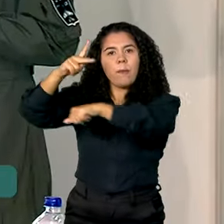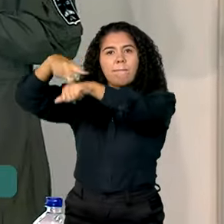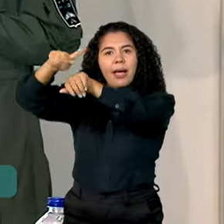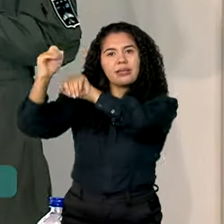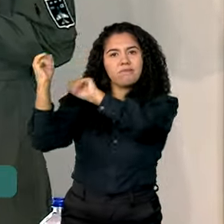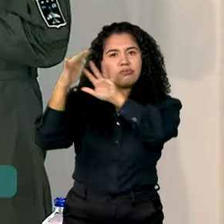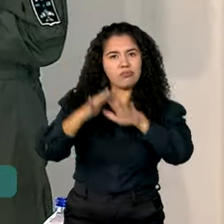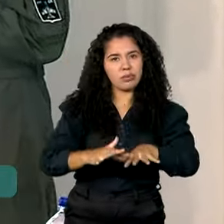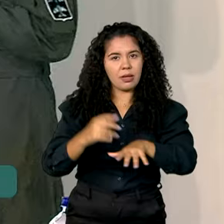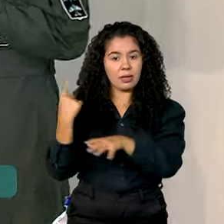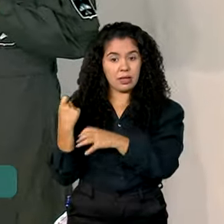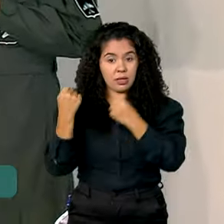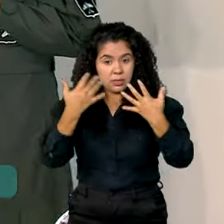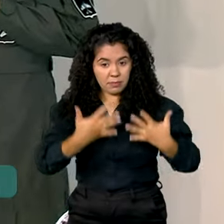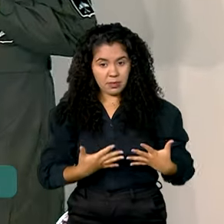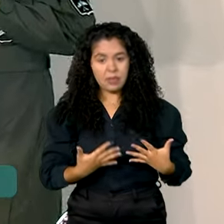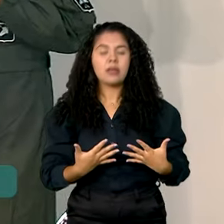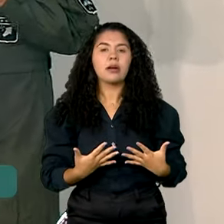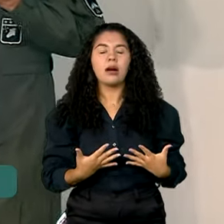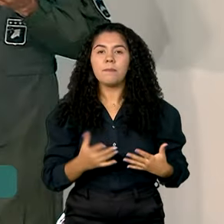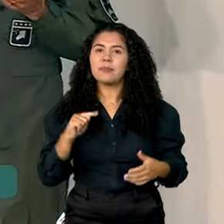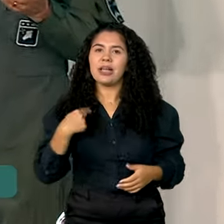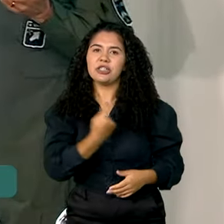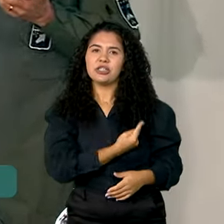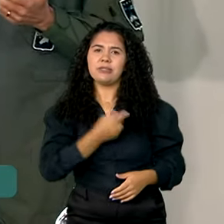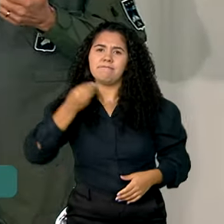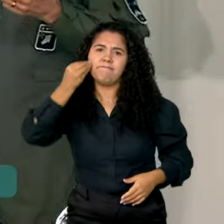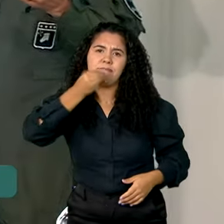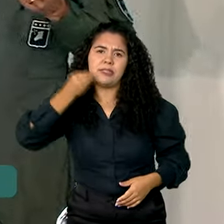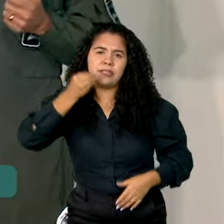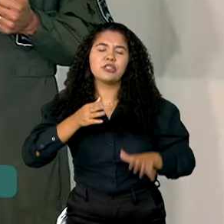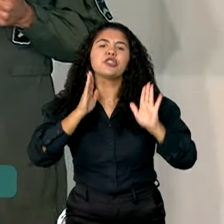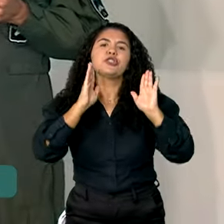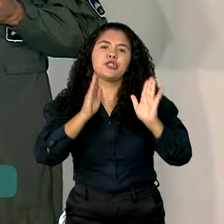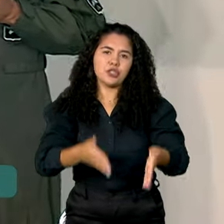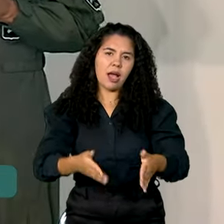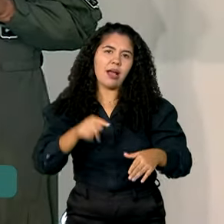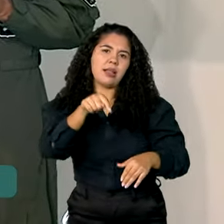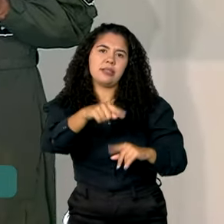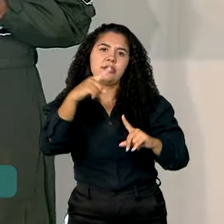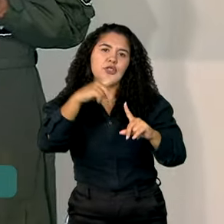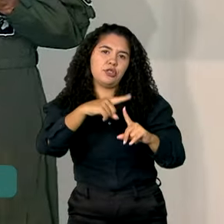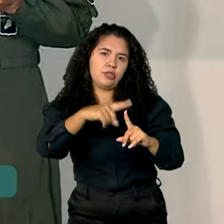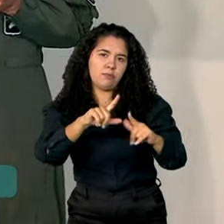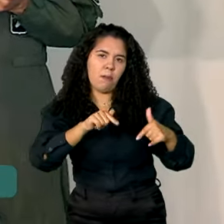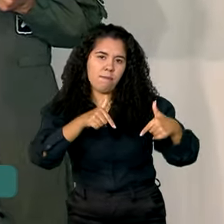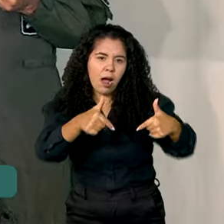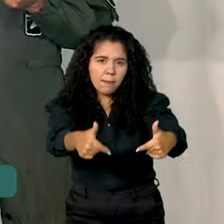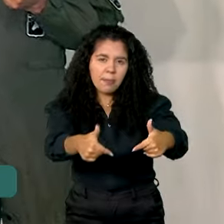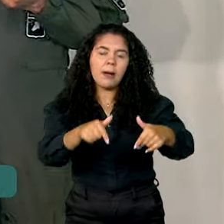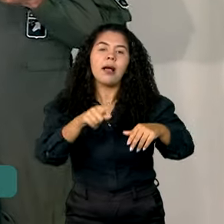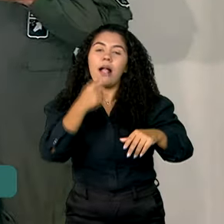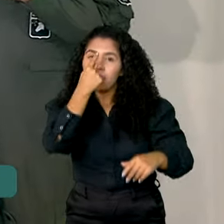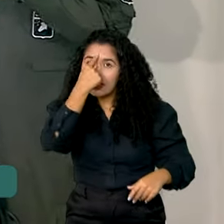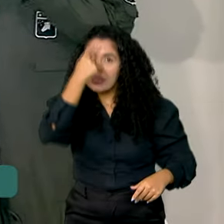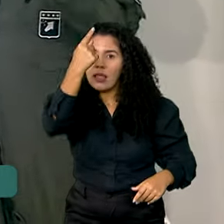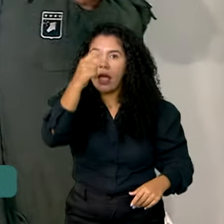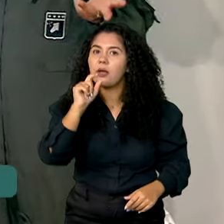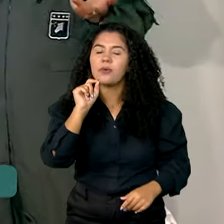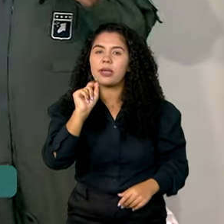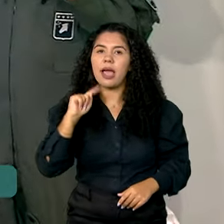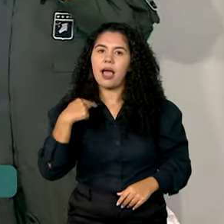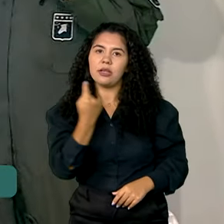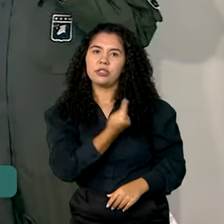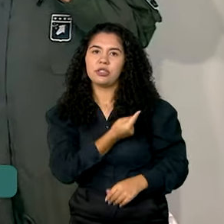uma experiência nesse tipo de atividade, e a ideia é fazê-la de uma forma bem